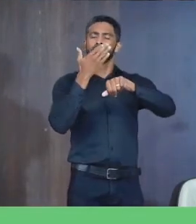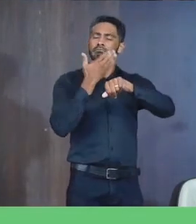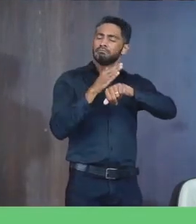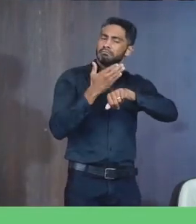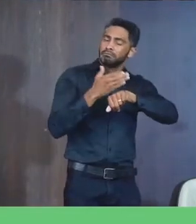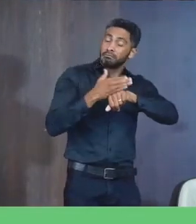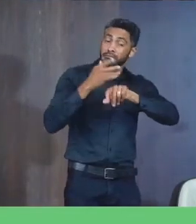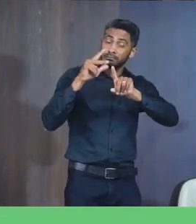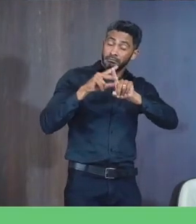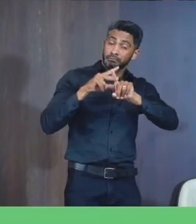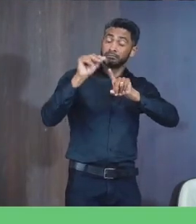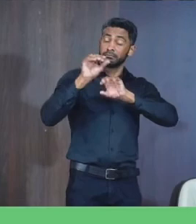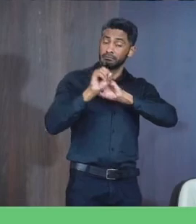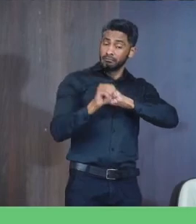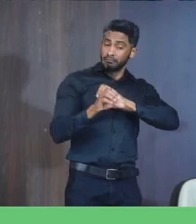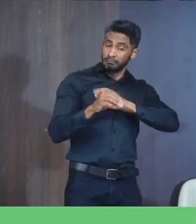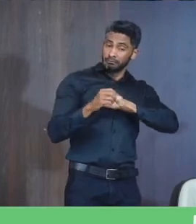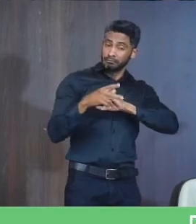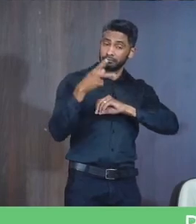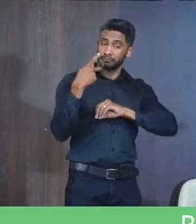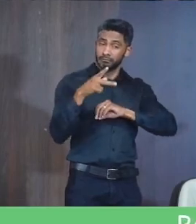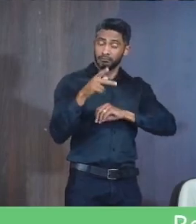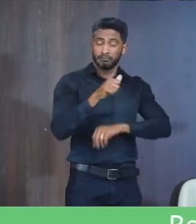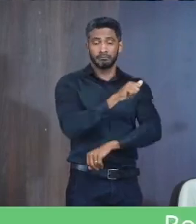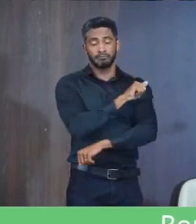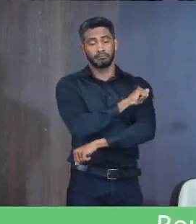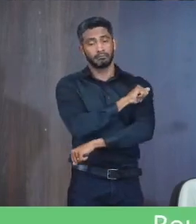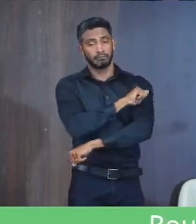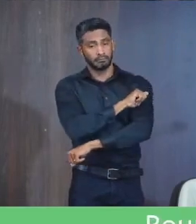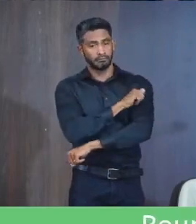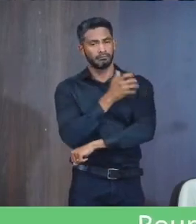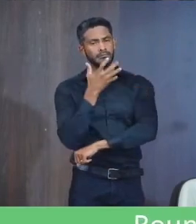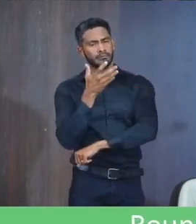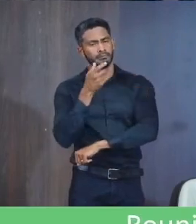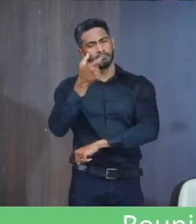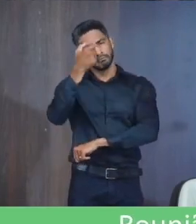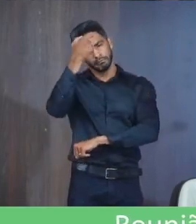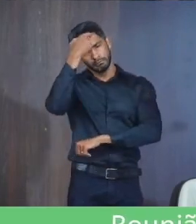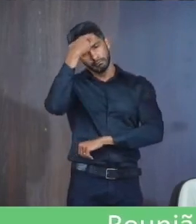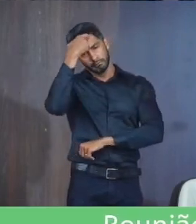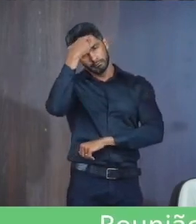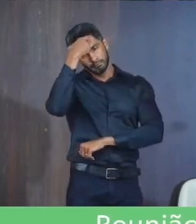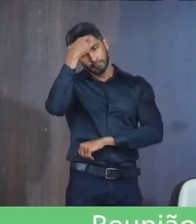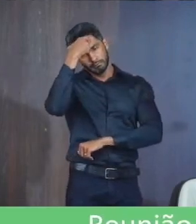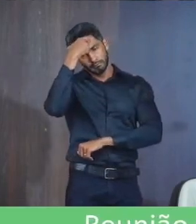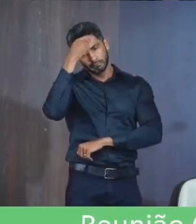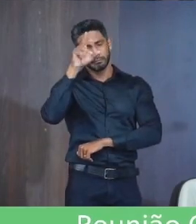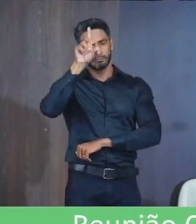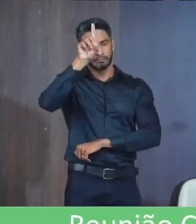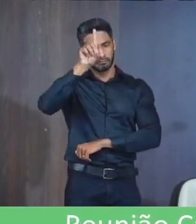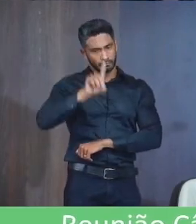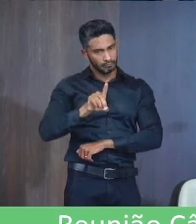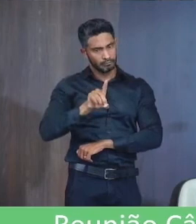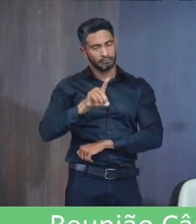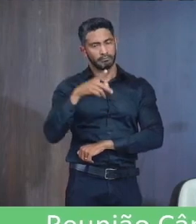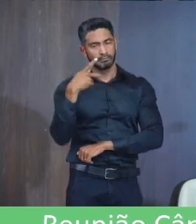sucedidas De educação Repassadas aos alunos Requer que seja Dada ciência A direção